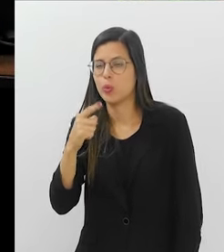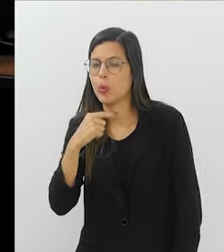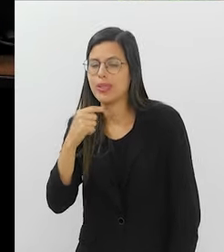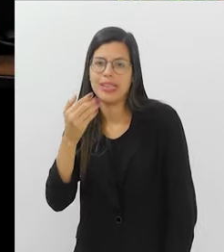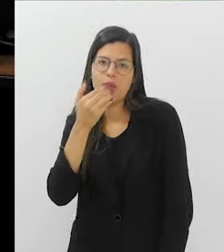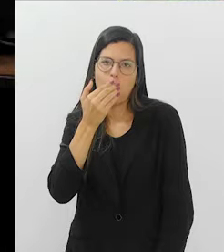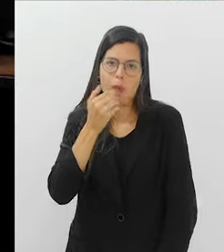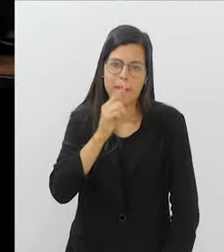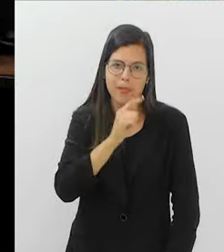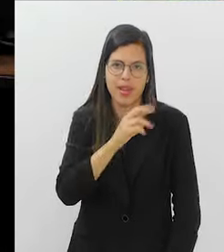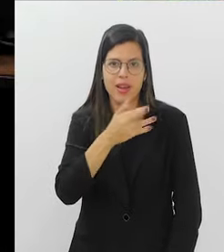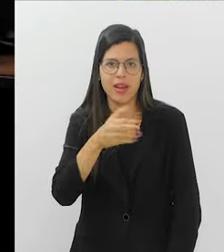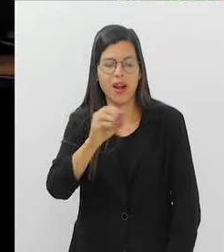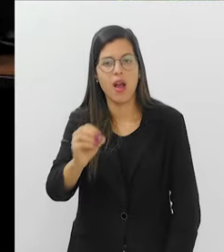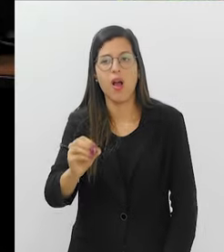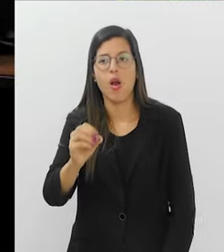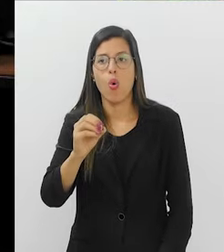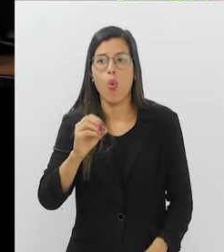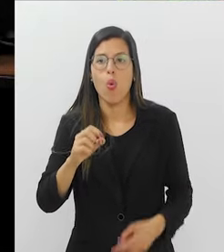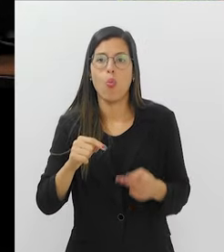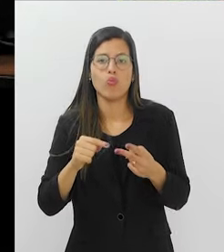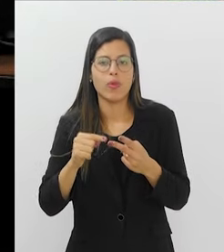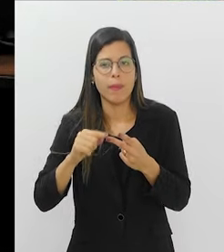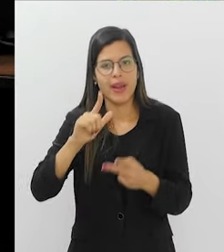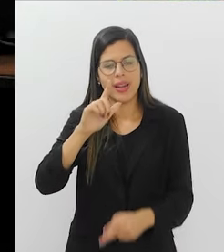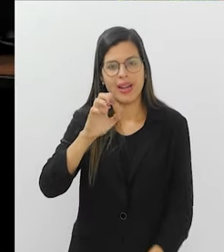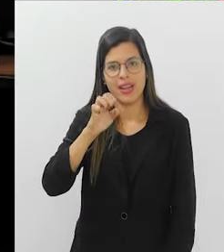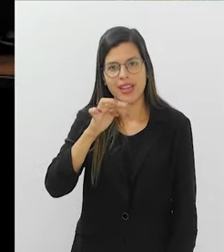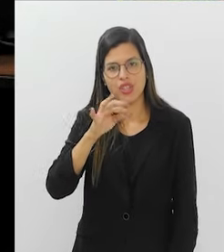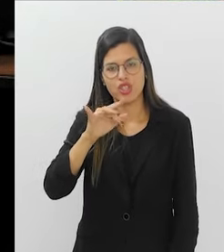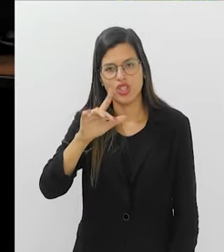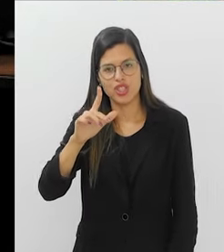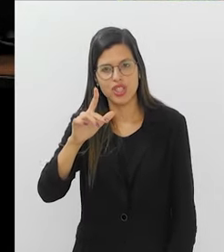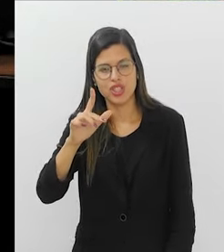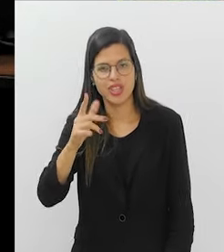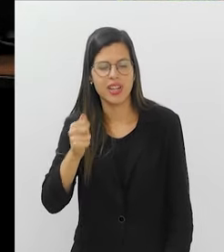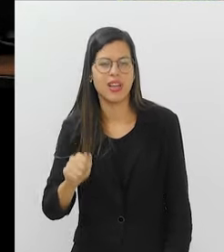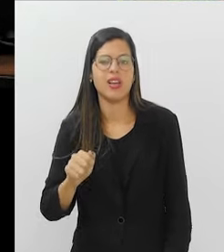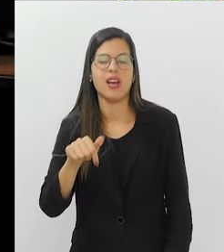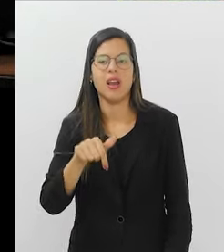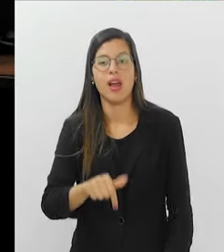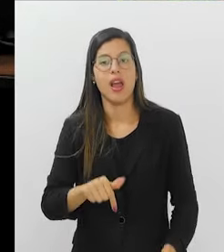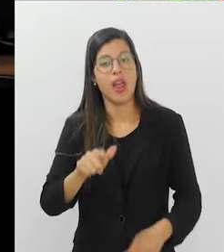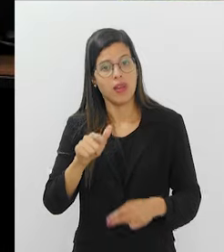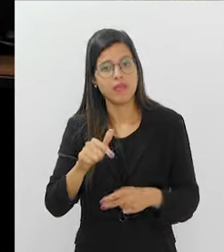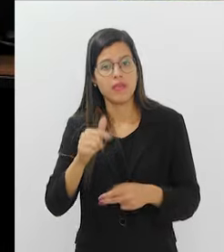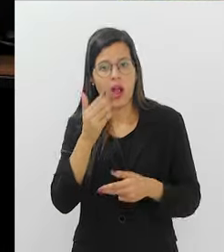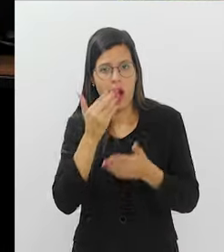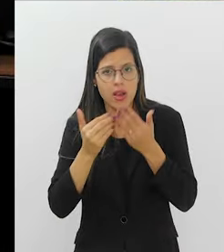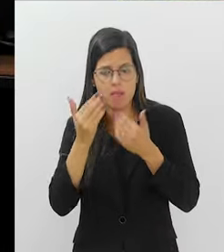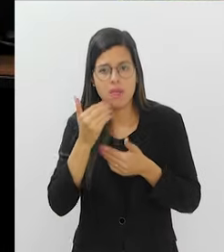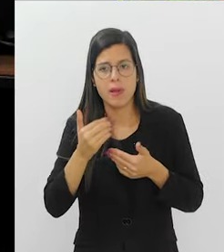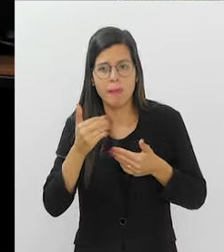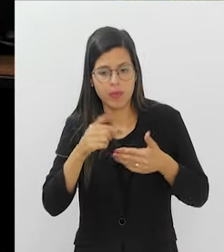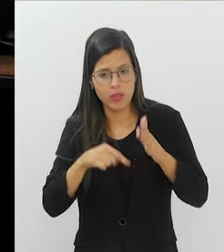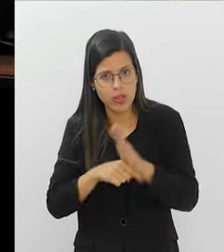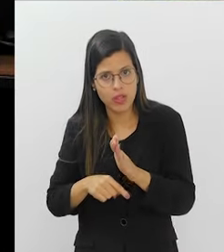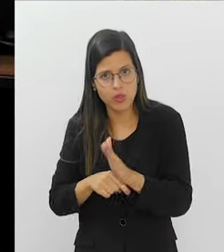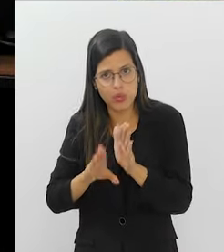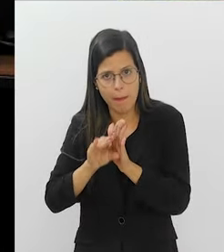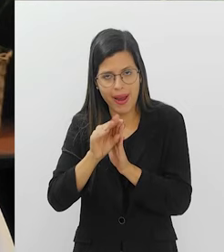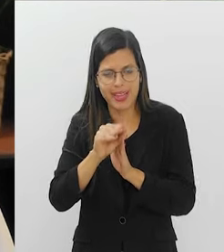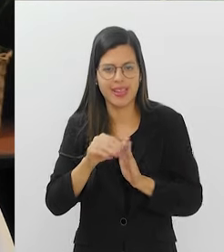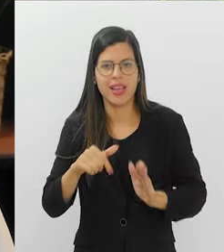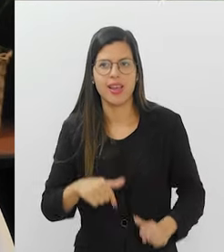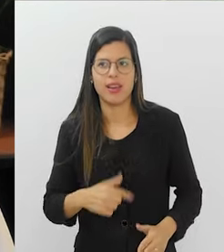muito bem comer grão de bico, não toleram tanto as lentilhas. Enfim, alimentos que fermentam bastante no